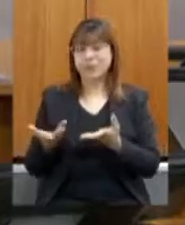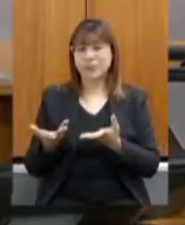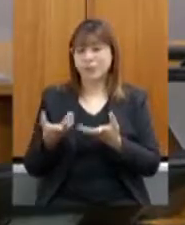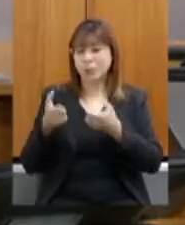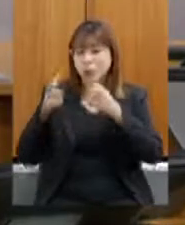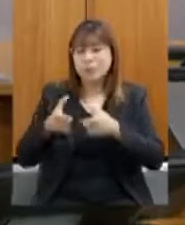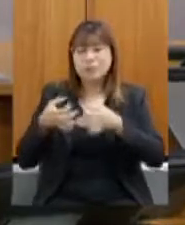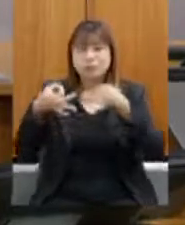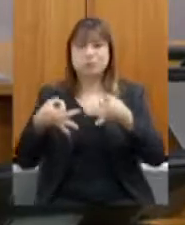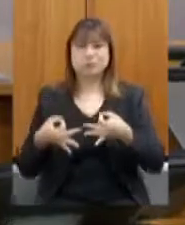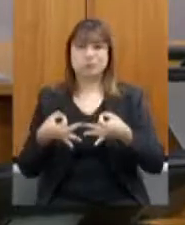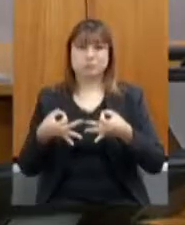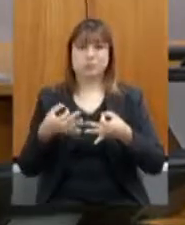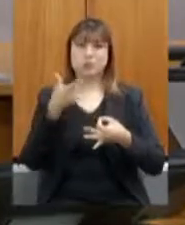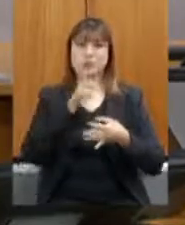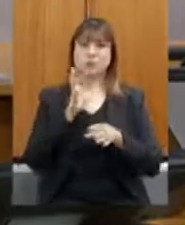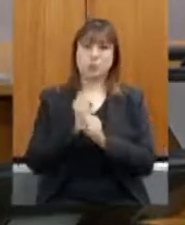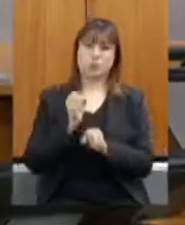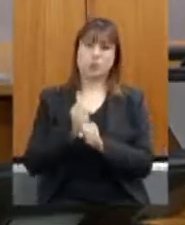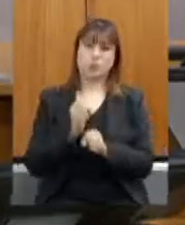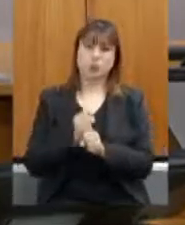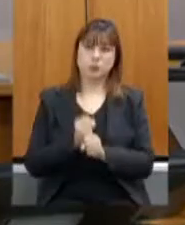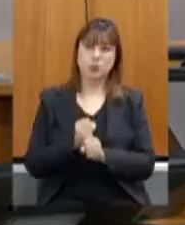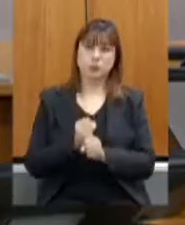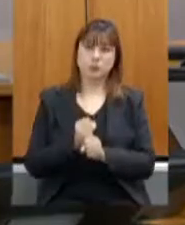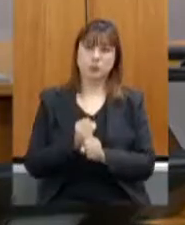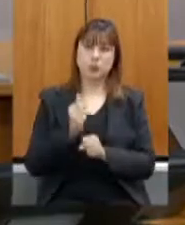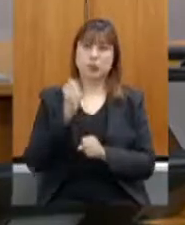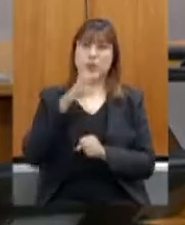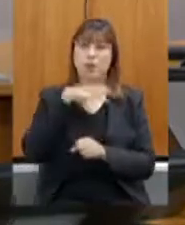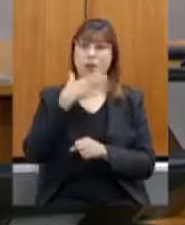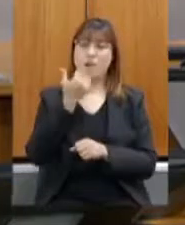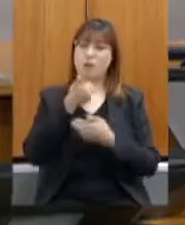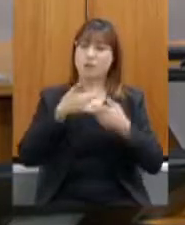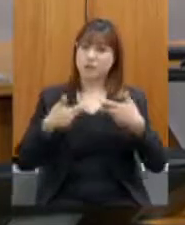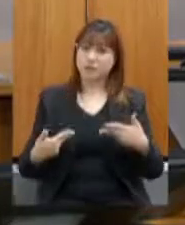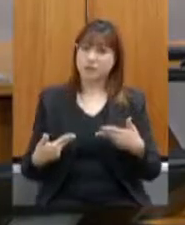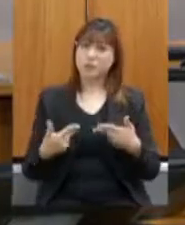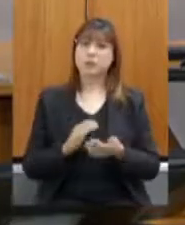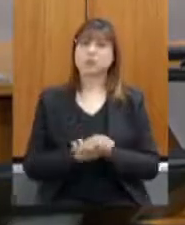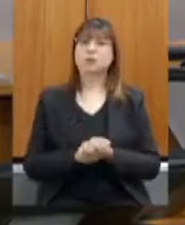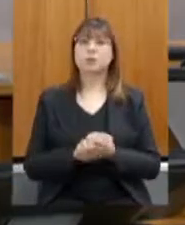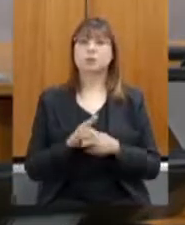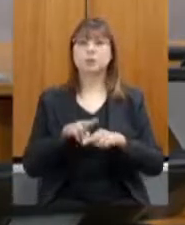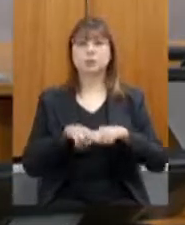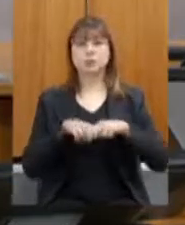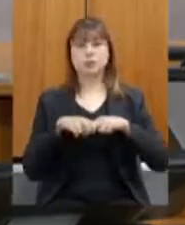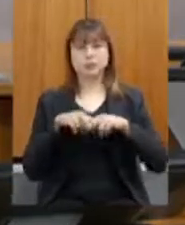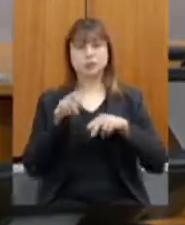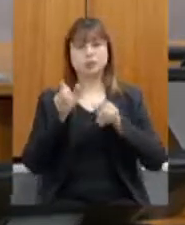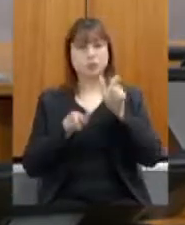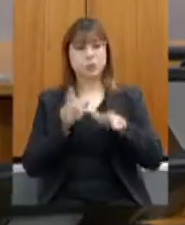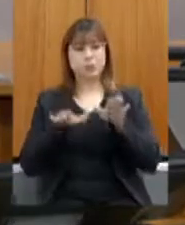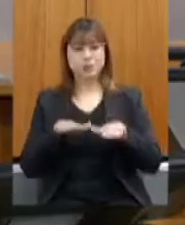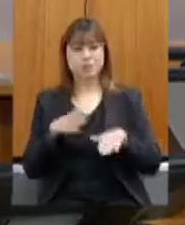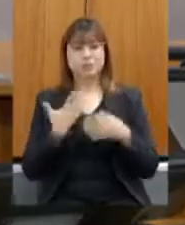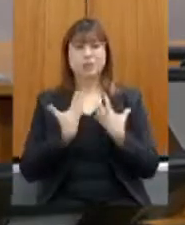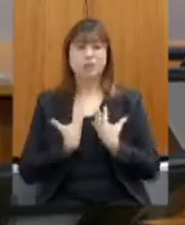e isso vem feito, tem feito com que as pessoas desanimem realmente de trabalhar com a produção de leite,